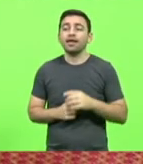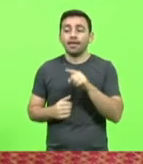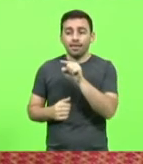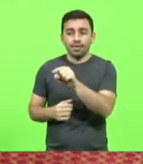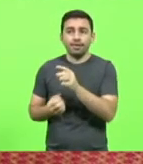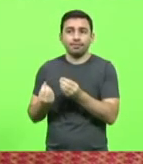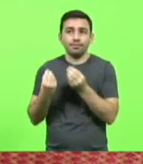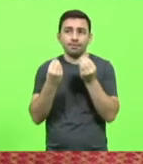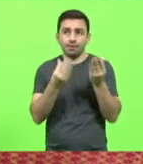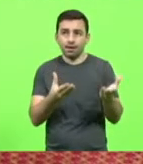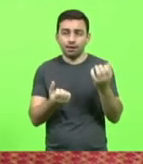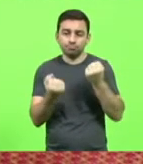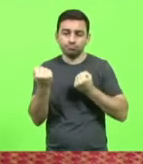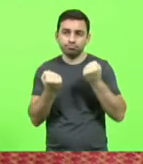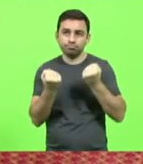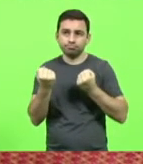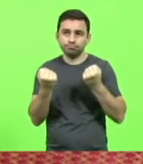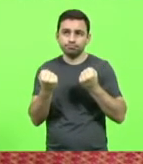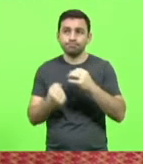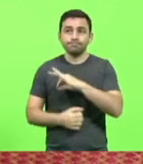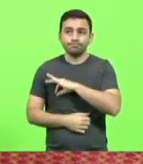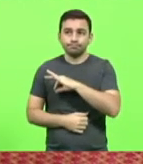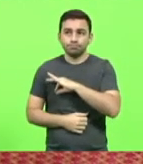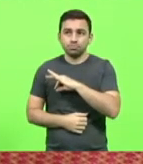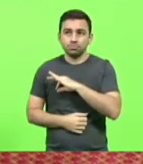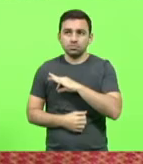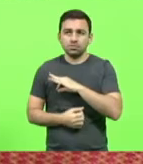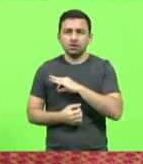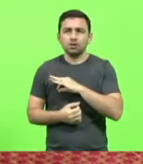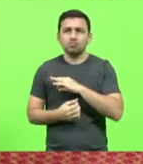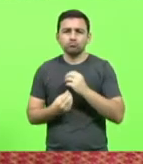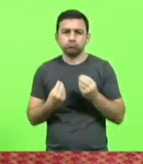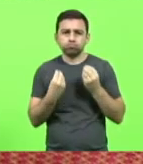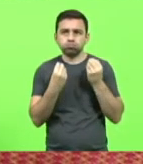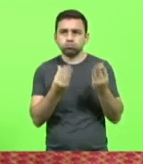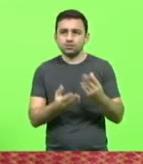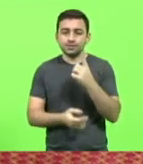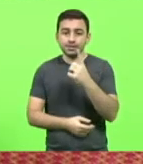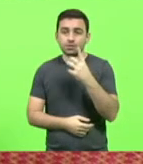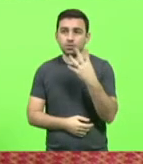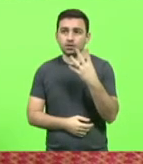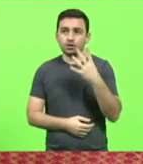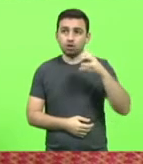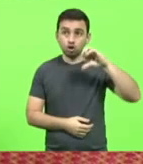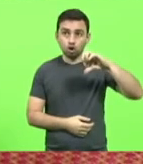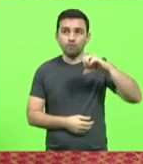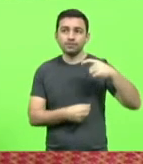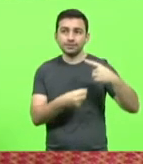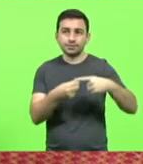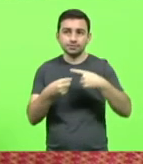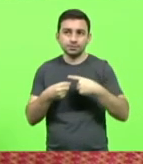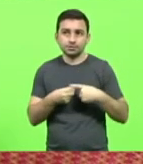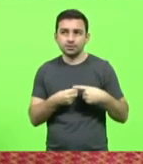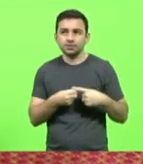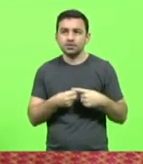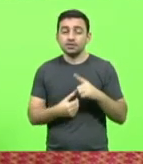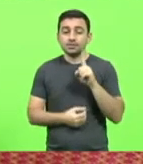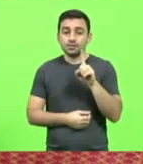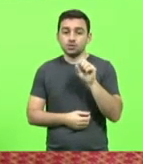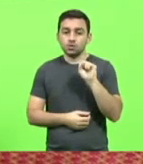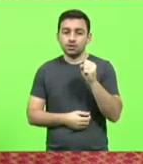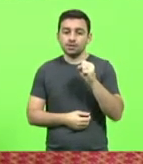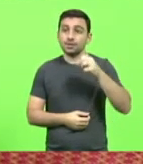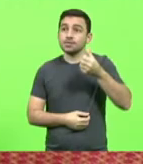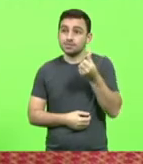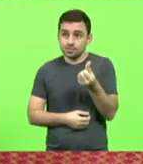viaturas destinadas para 149 municípios. São 186 viaturas